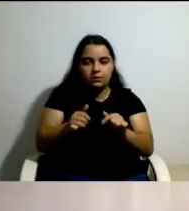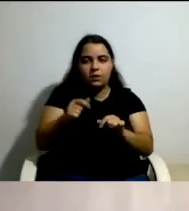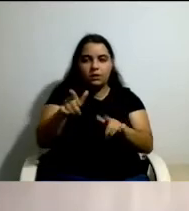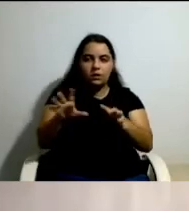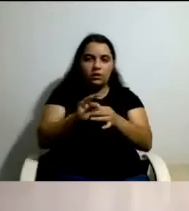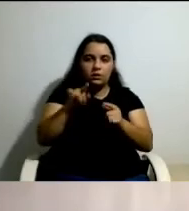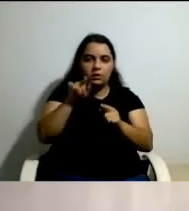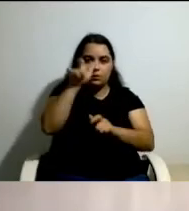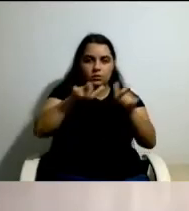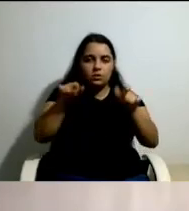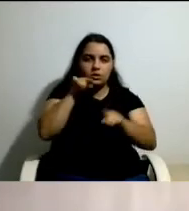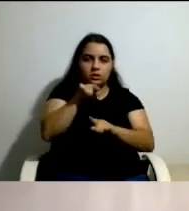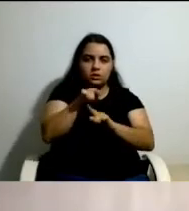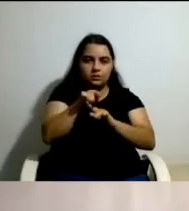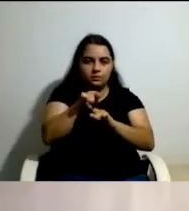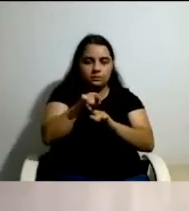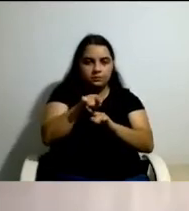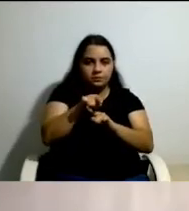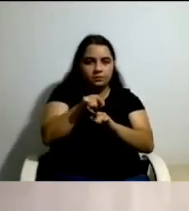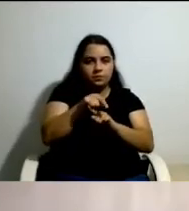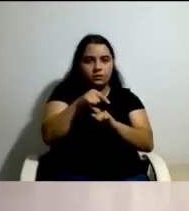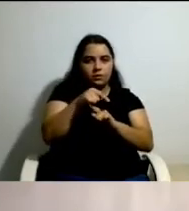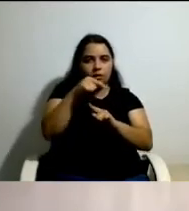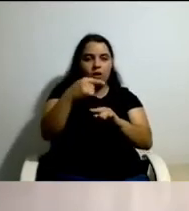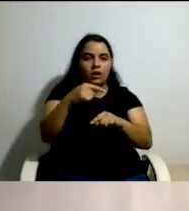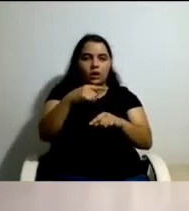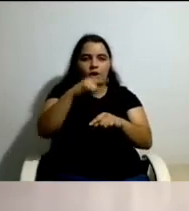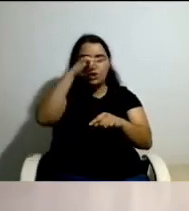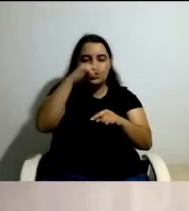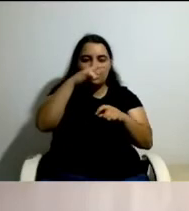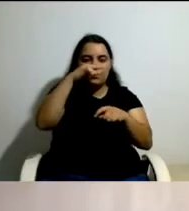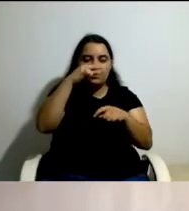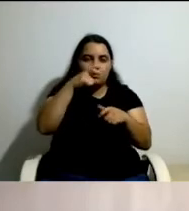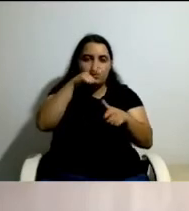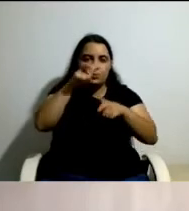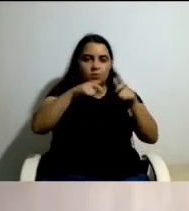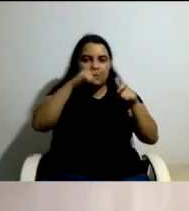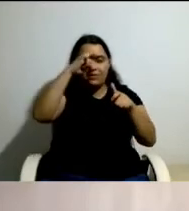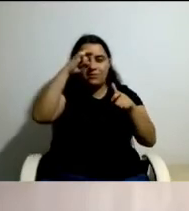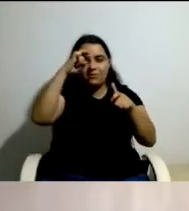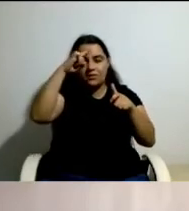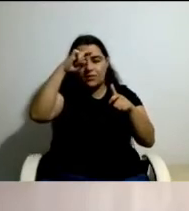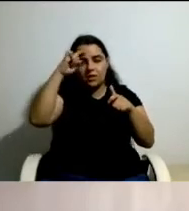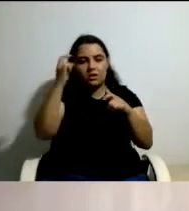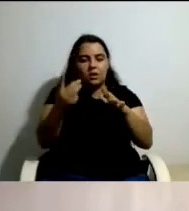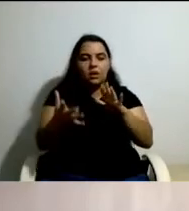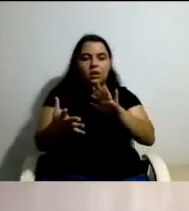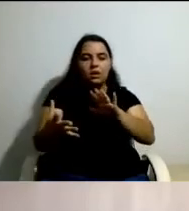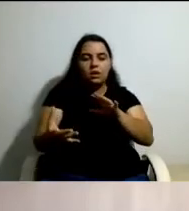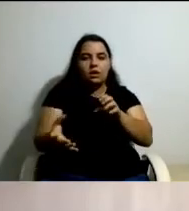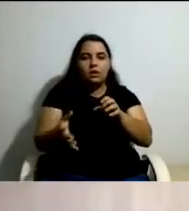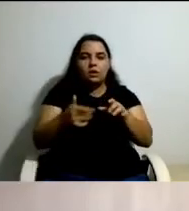Depois, alguma dificuldade na adesão aos pressupostos e regras no modelo de gestão por parte das utilizadoras